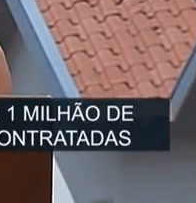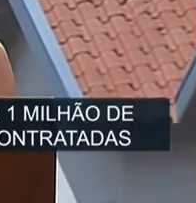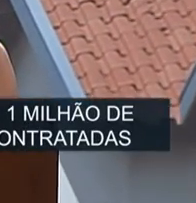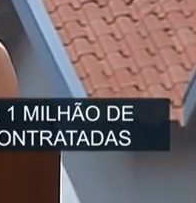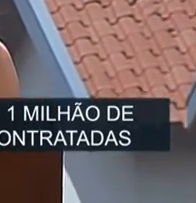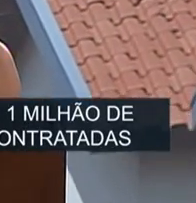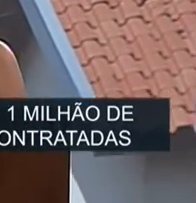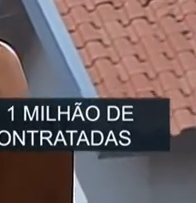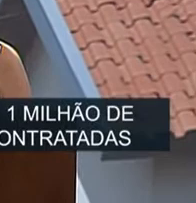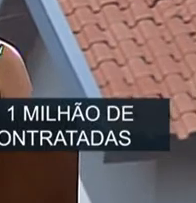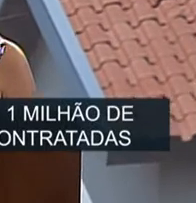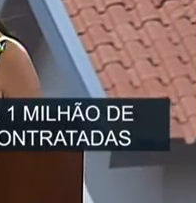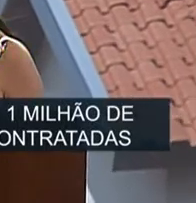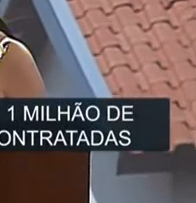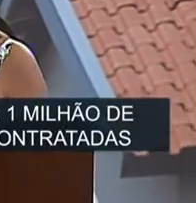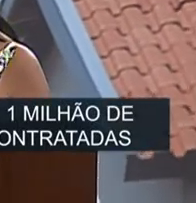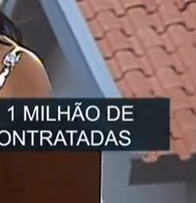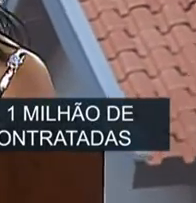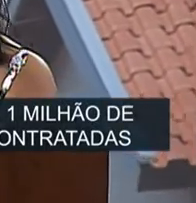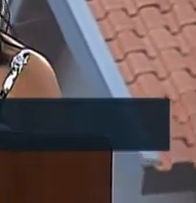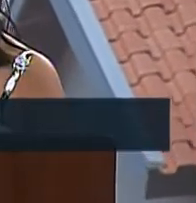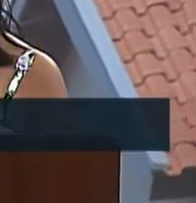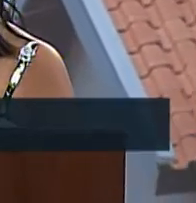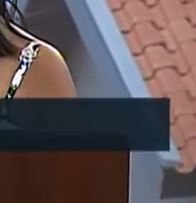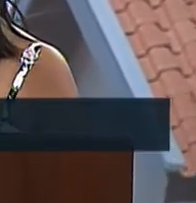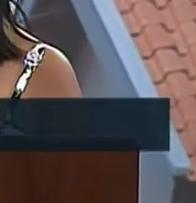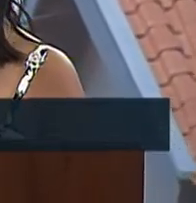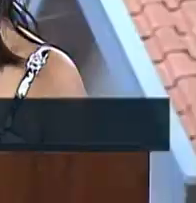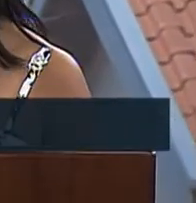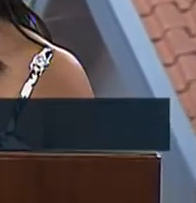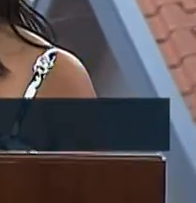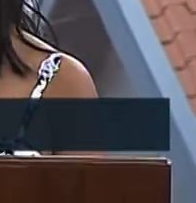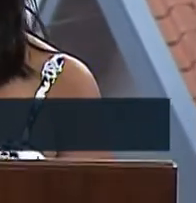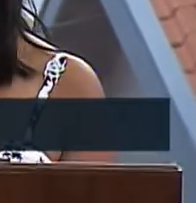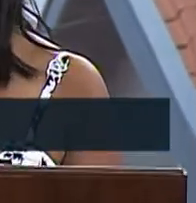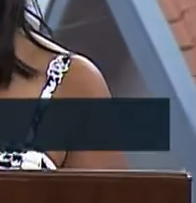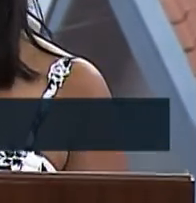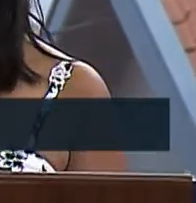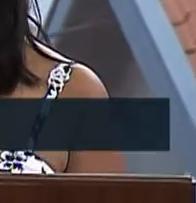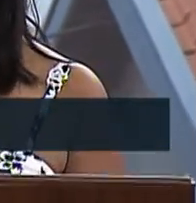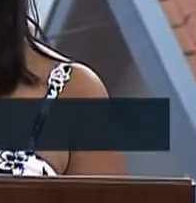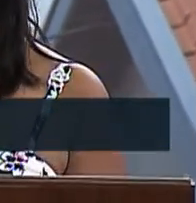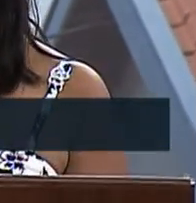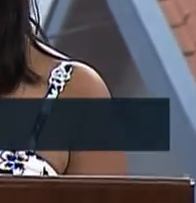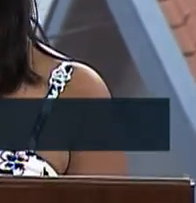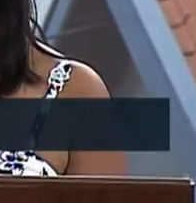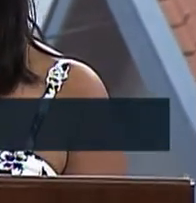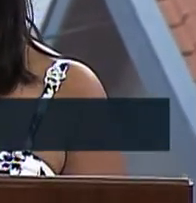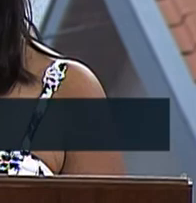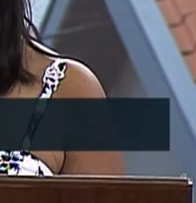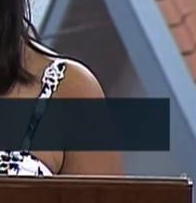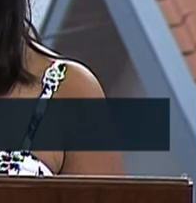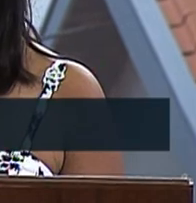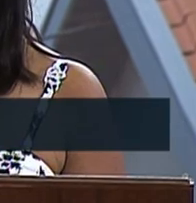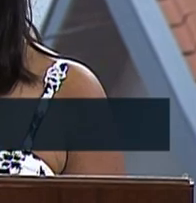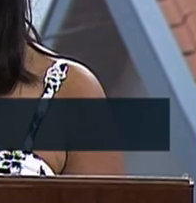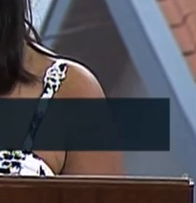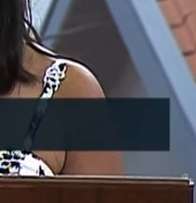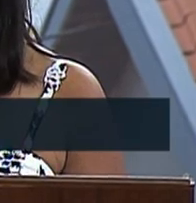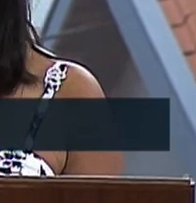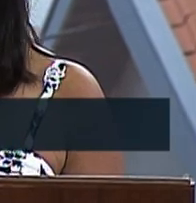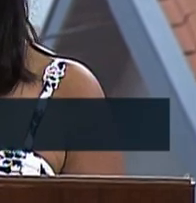Obrigada, Presidente Dilma, muito feliz que eu vou trazer minhas filhas para cá, para Salvador.